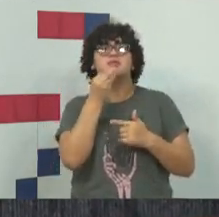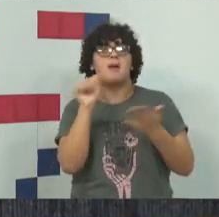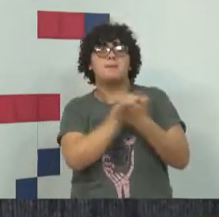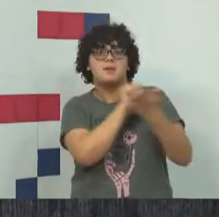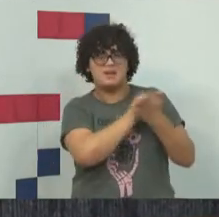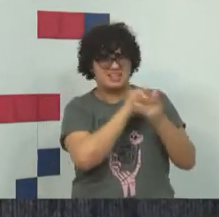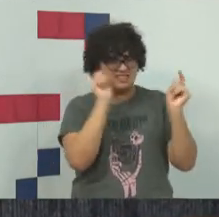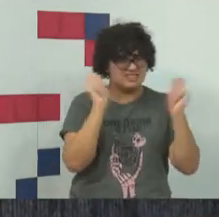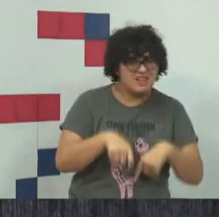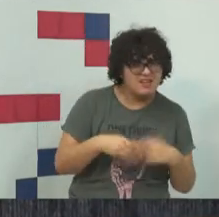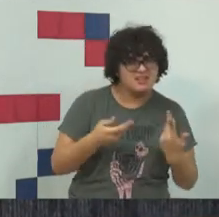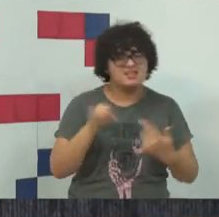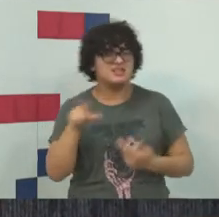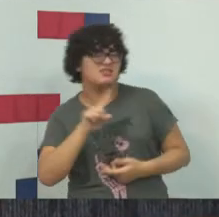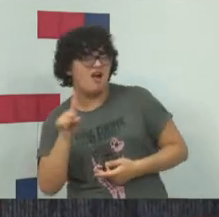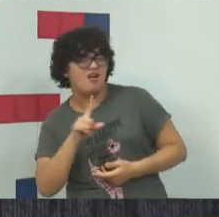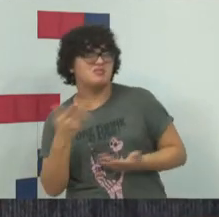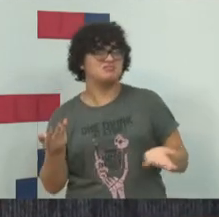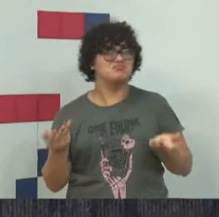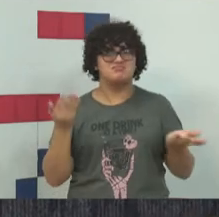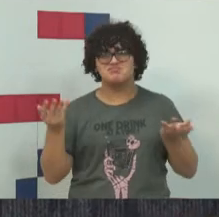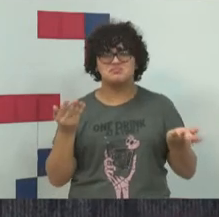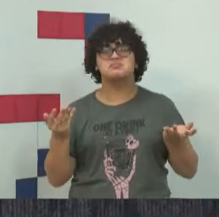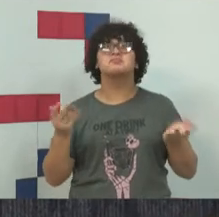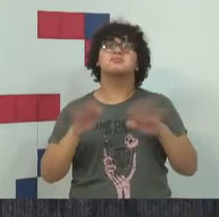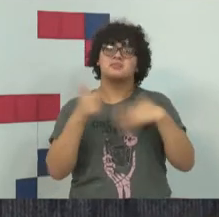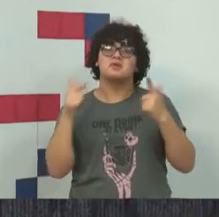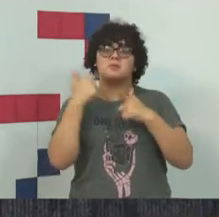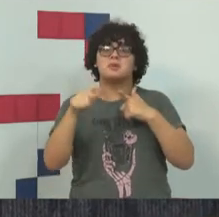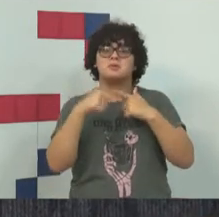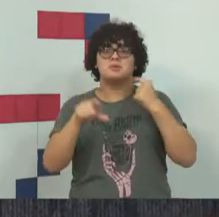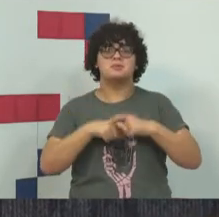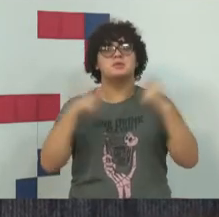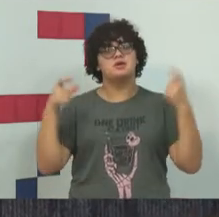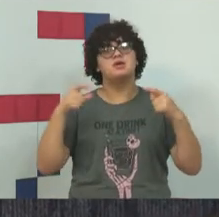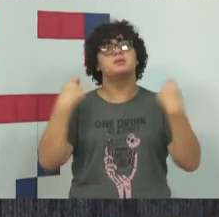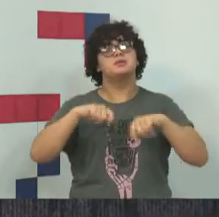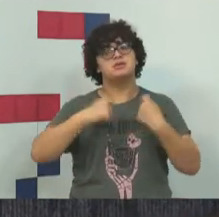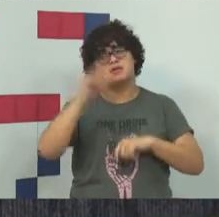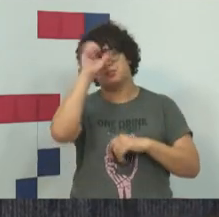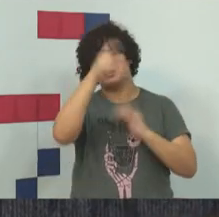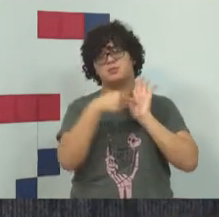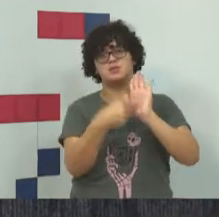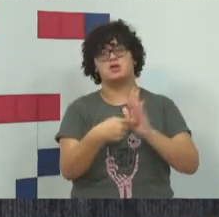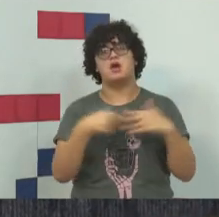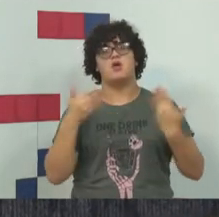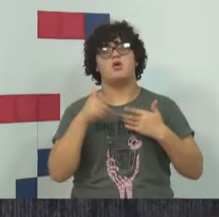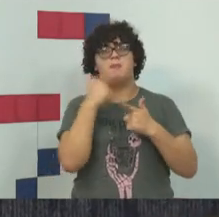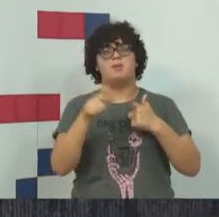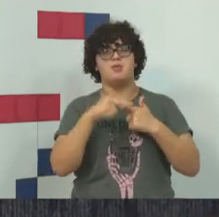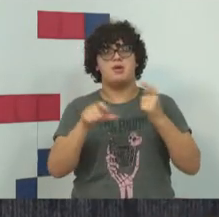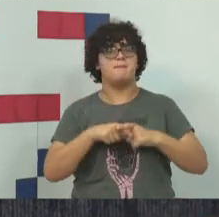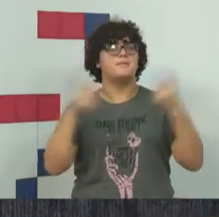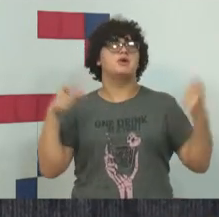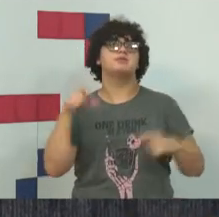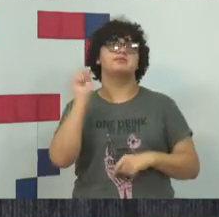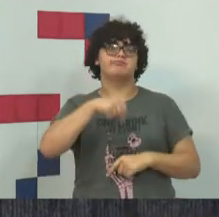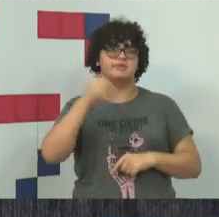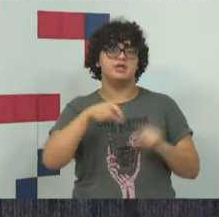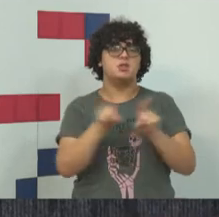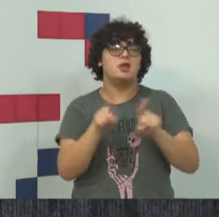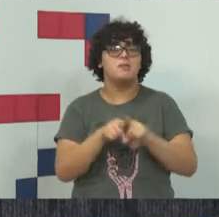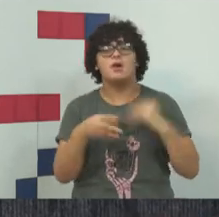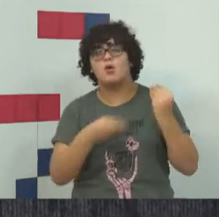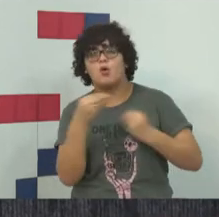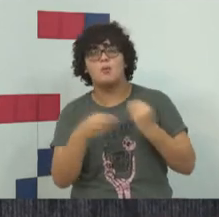mas será que eu posso, afinal de contas? Então, são situações como essa que eu acho que a gente tem que apresentar. O problema é maior. E, nós